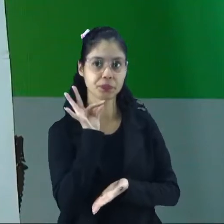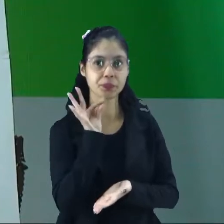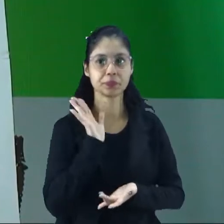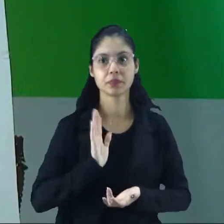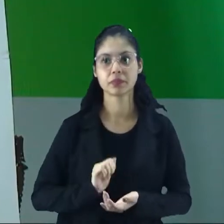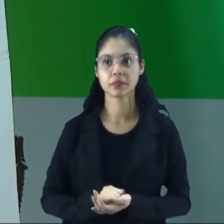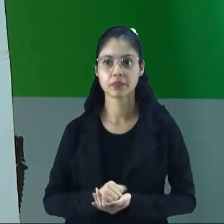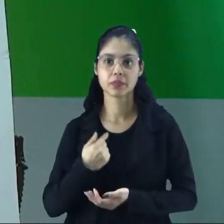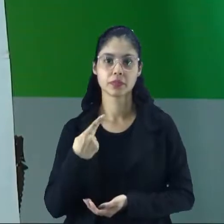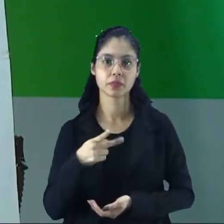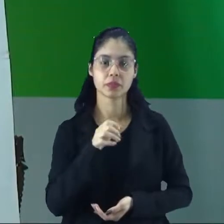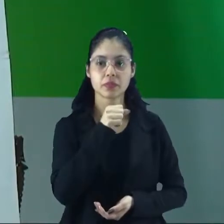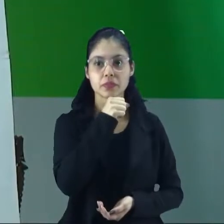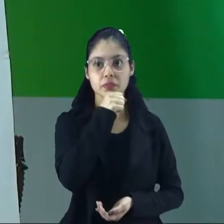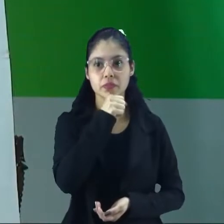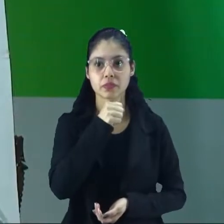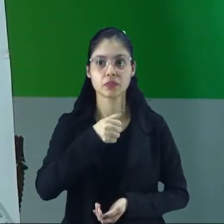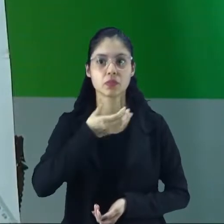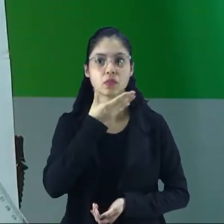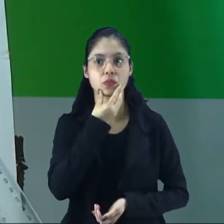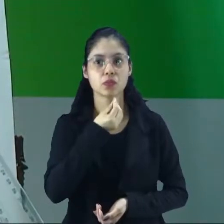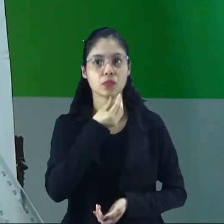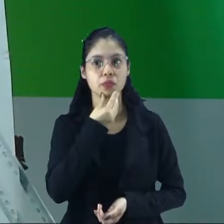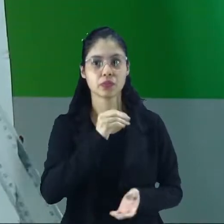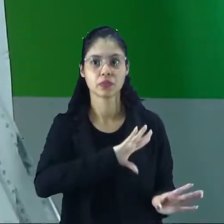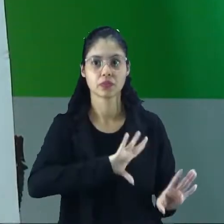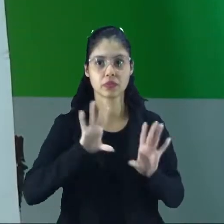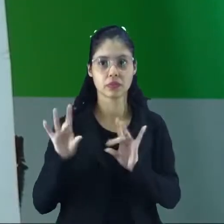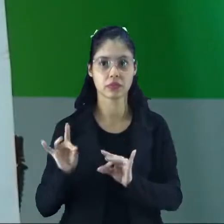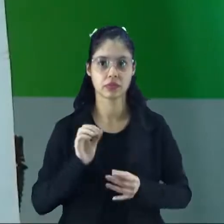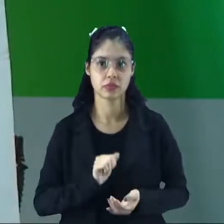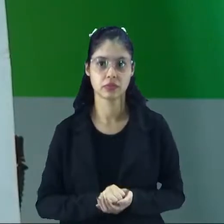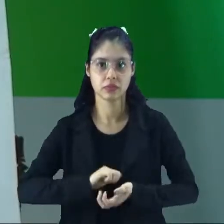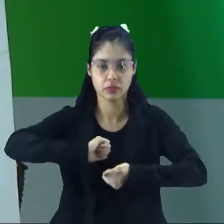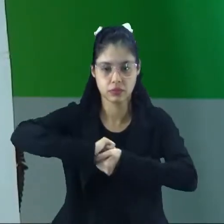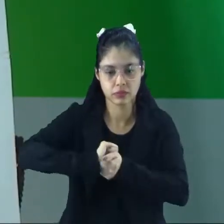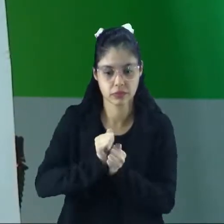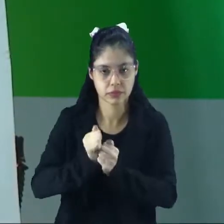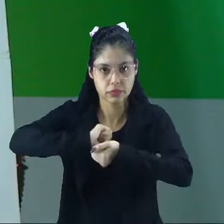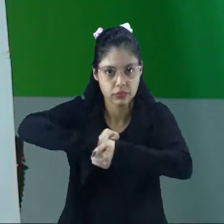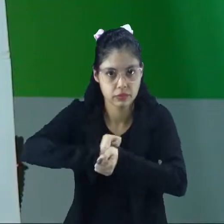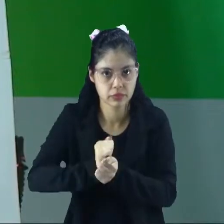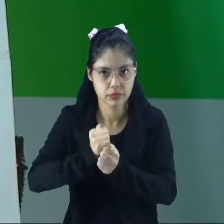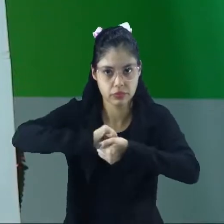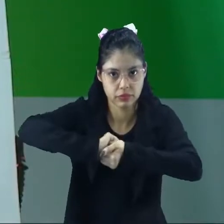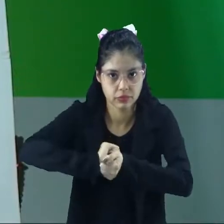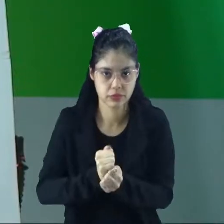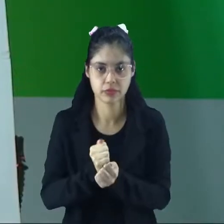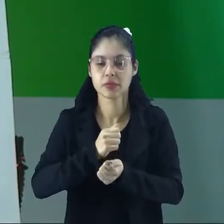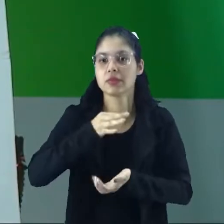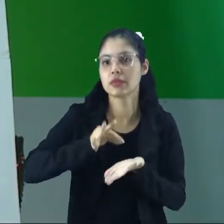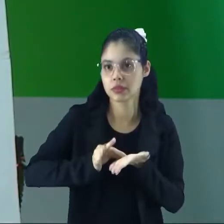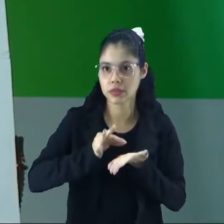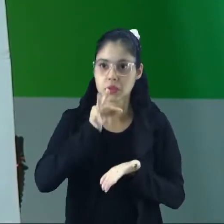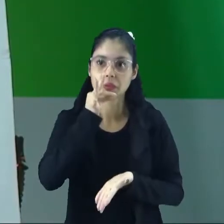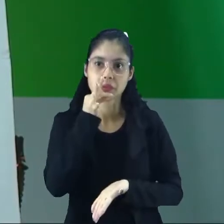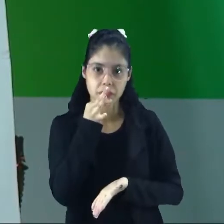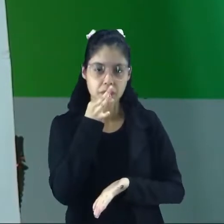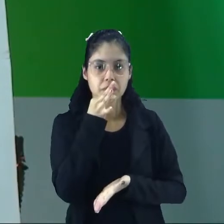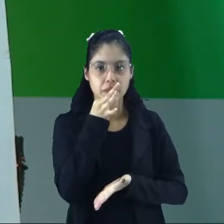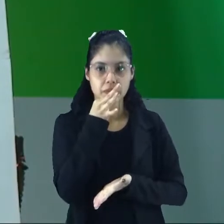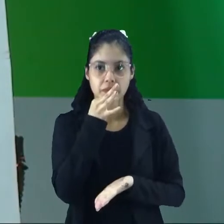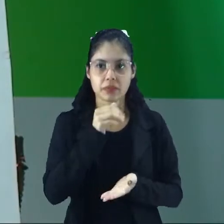da manhã, seu avô a levou para moer o café em um